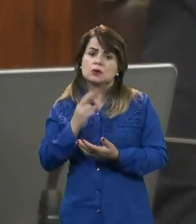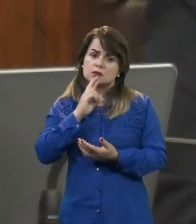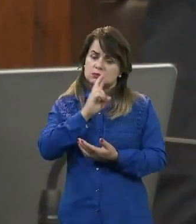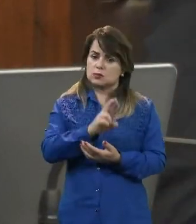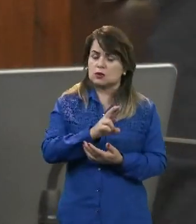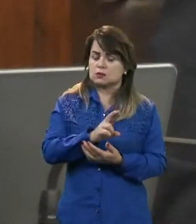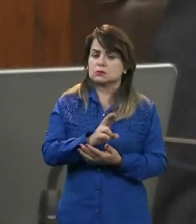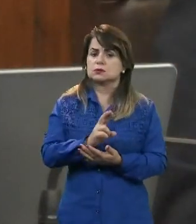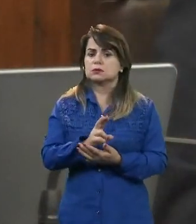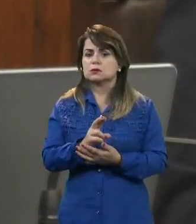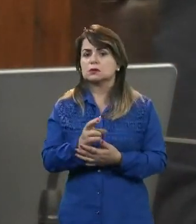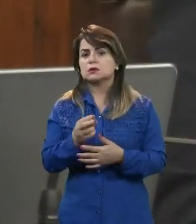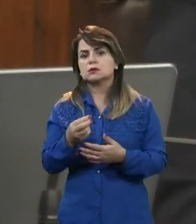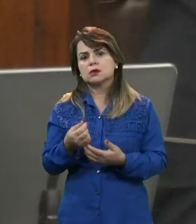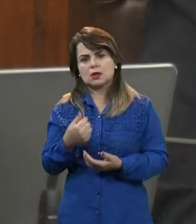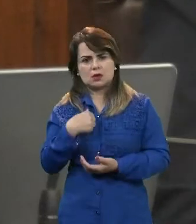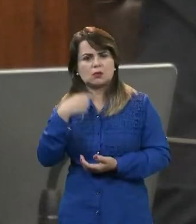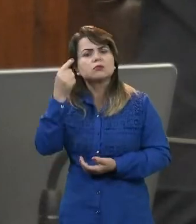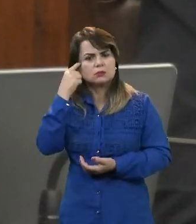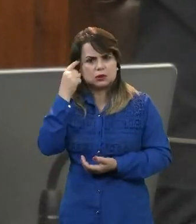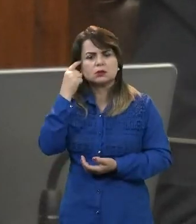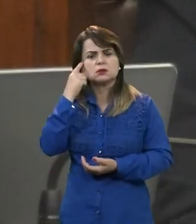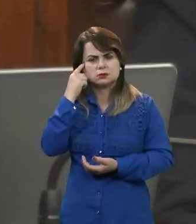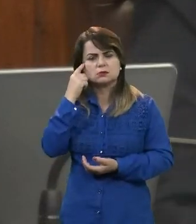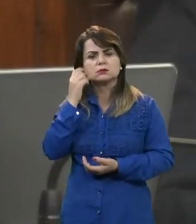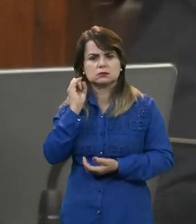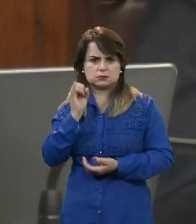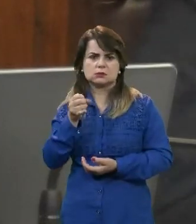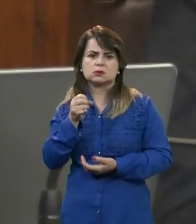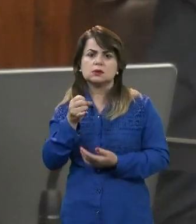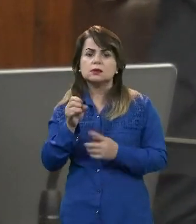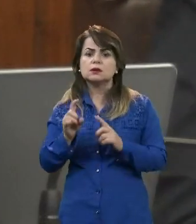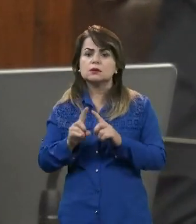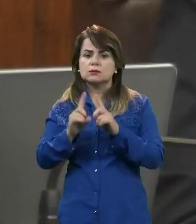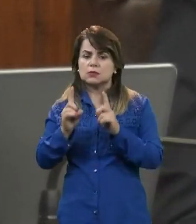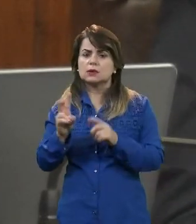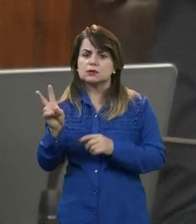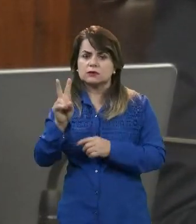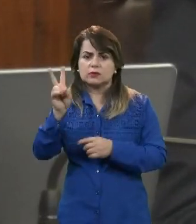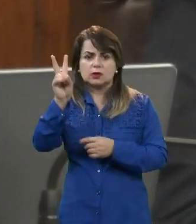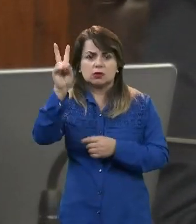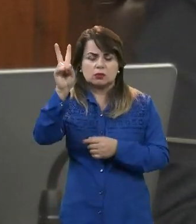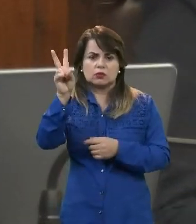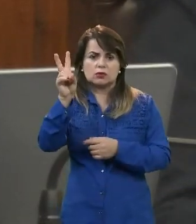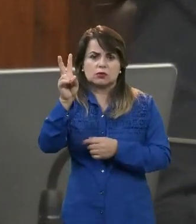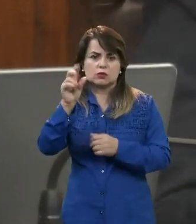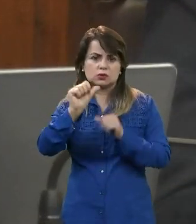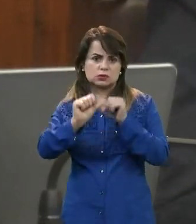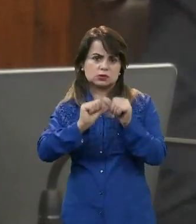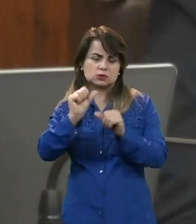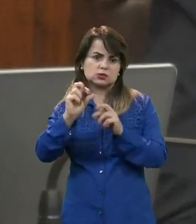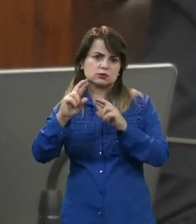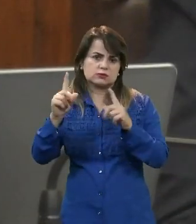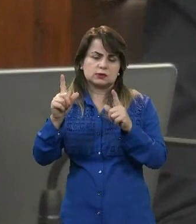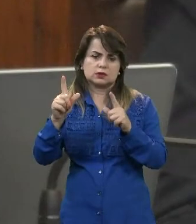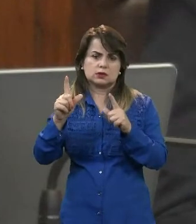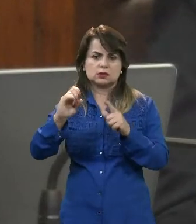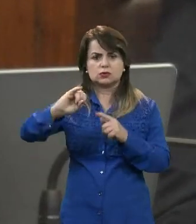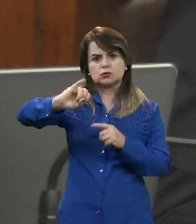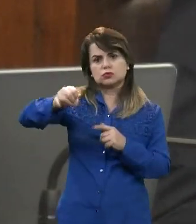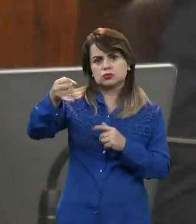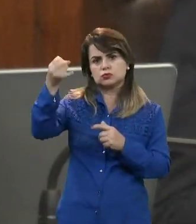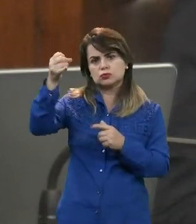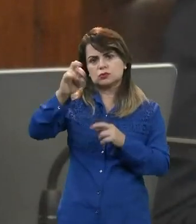pude constatar é que será, será feita uma repactuação com outros valores, com outras taxas de juros,